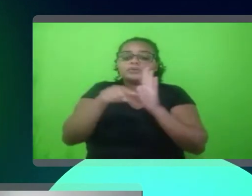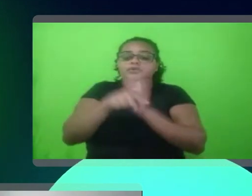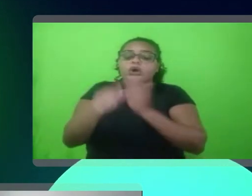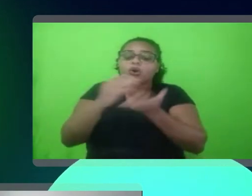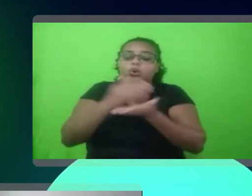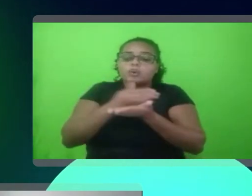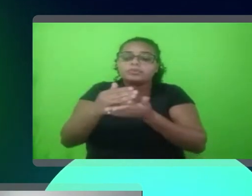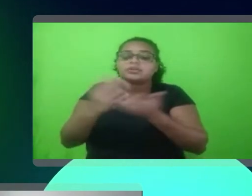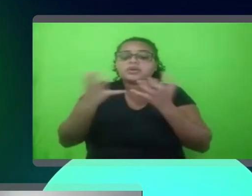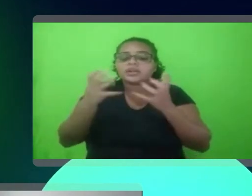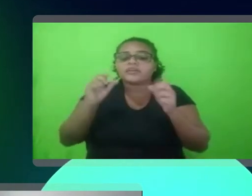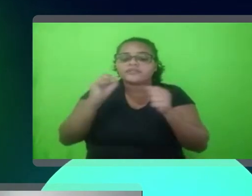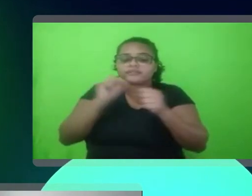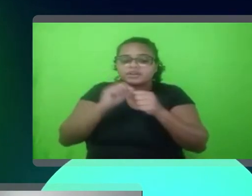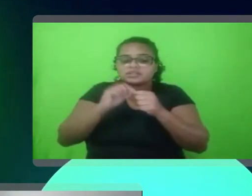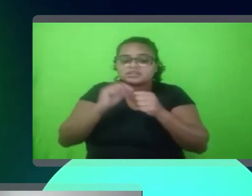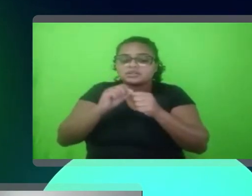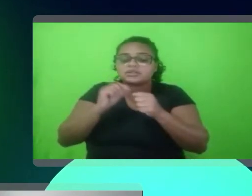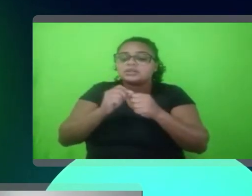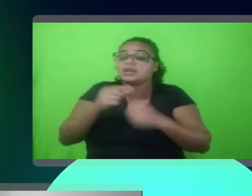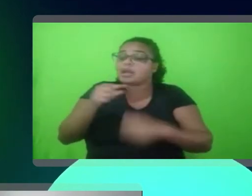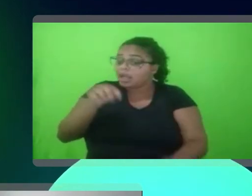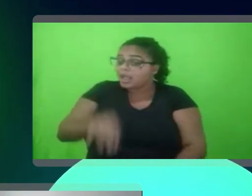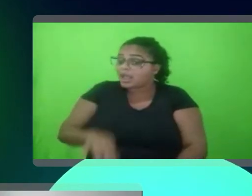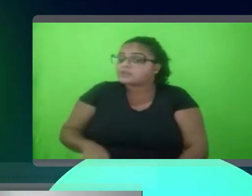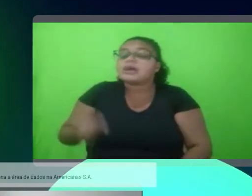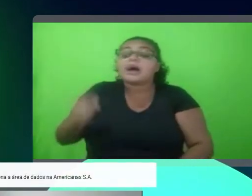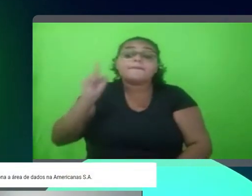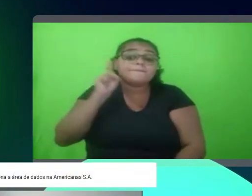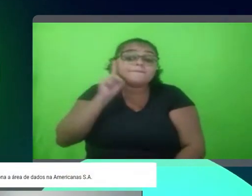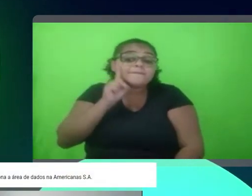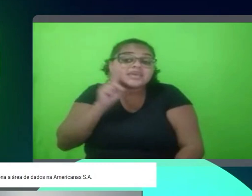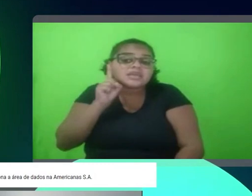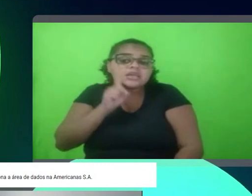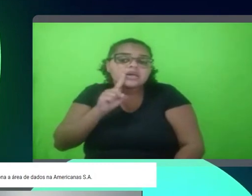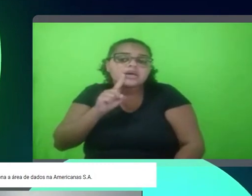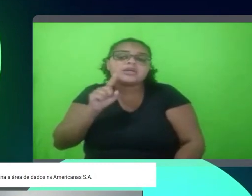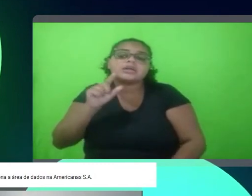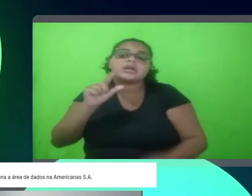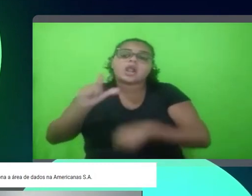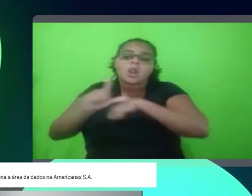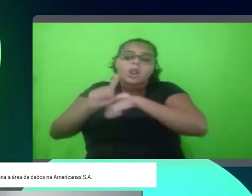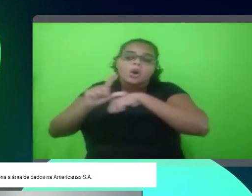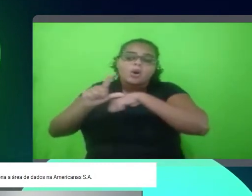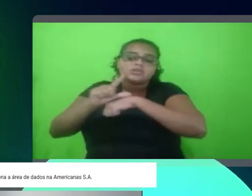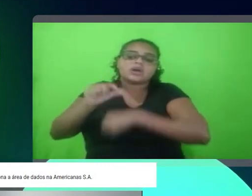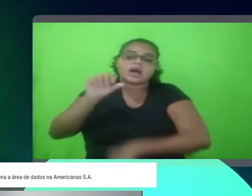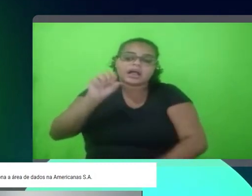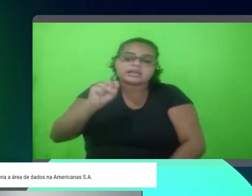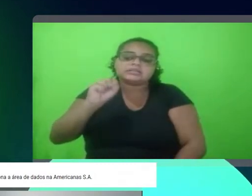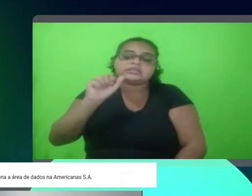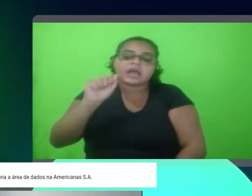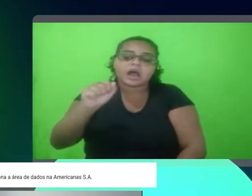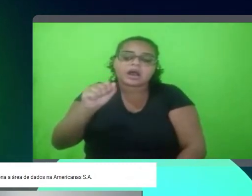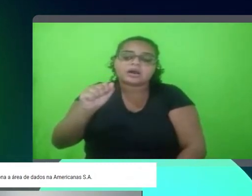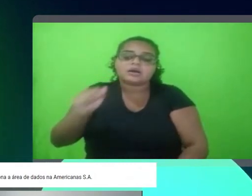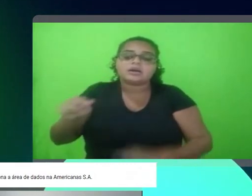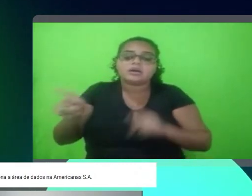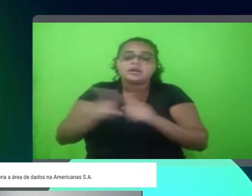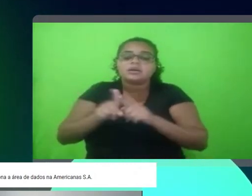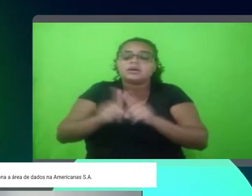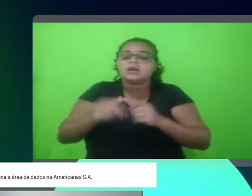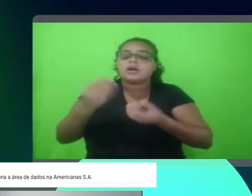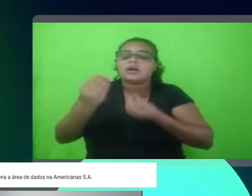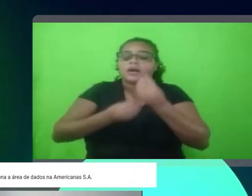eu queria fazer. Porque a Americanas SA agora, ela tem o perfil de